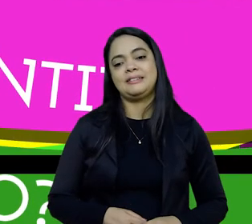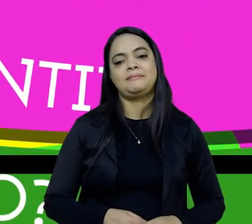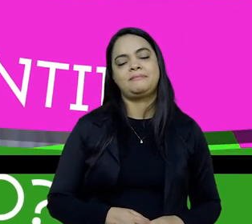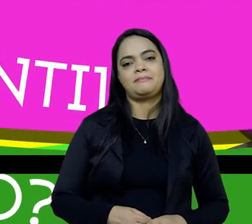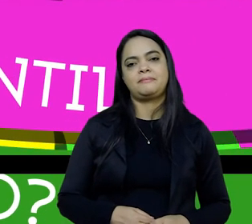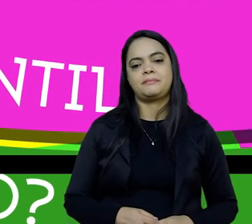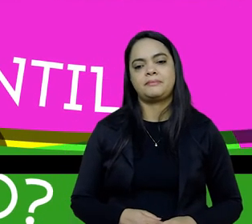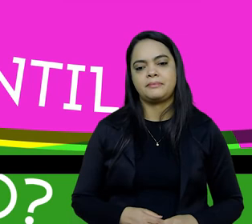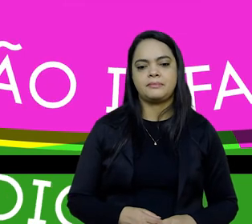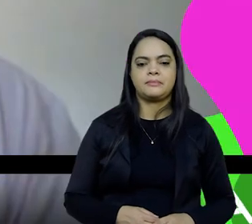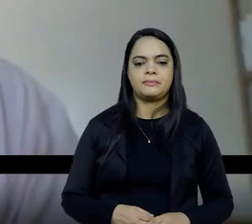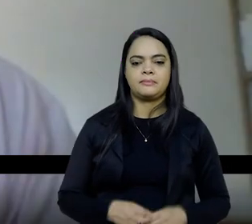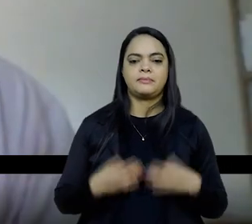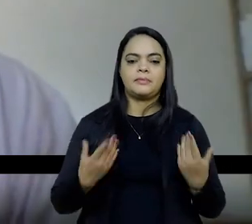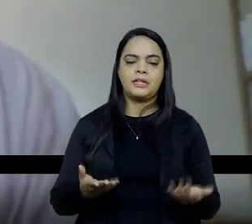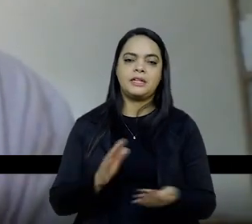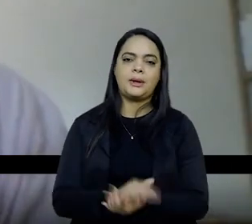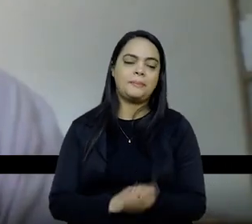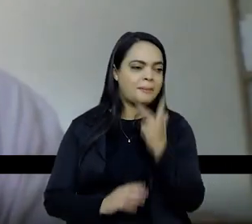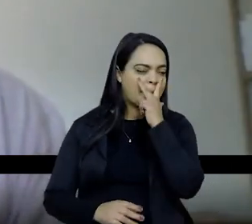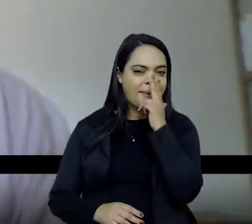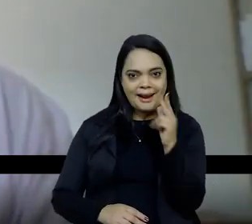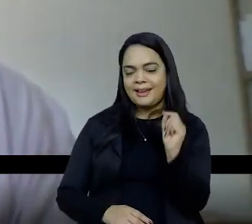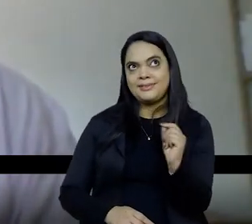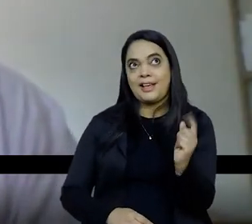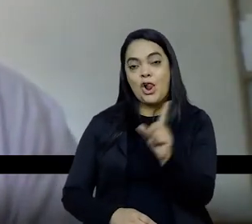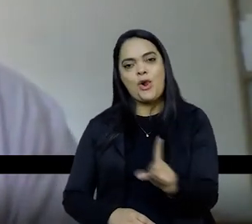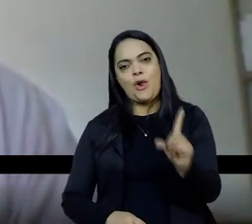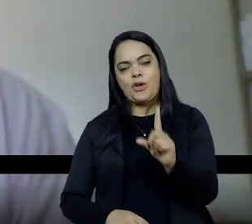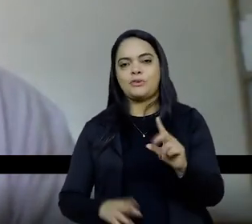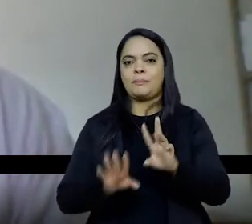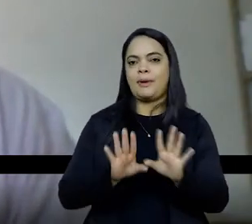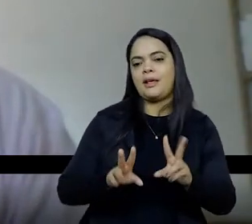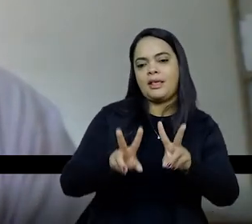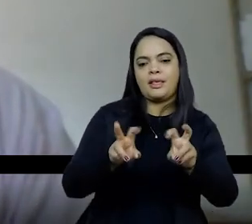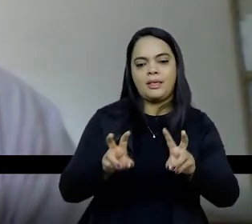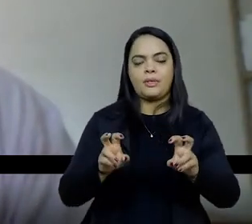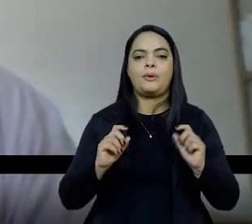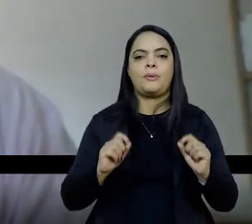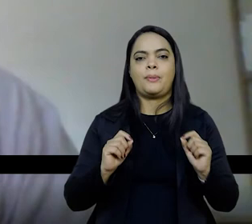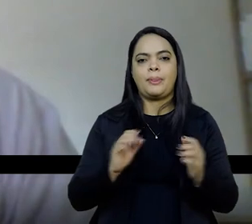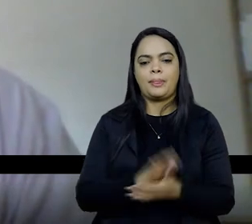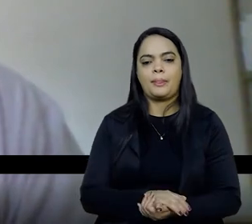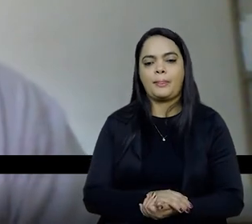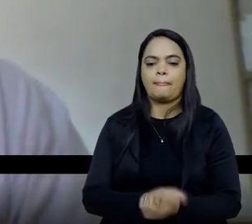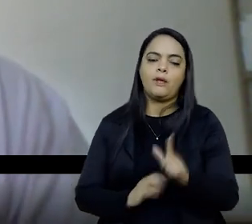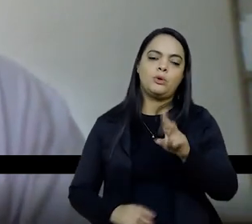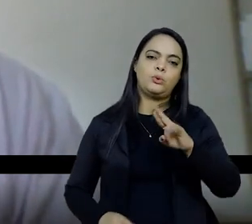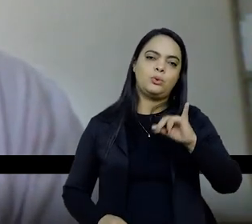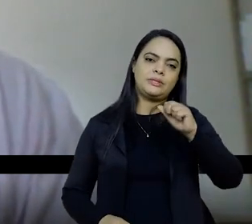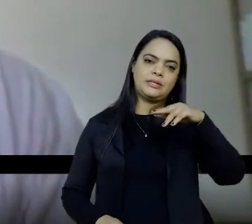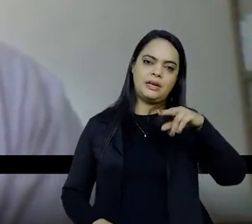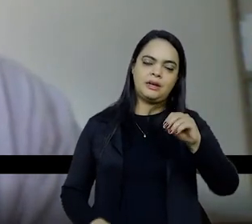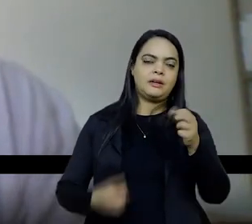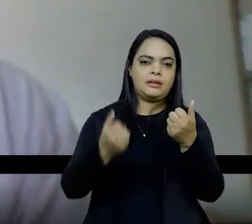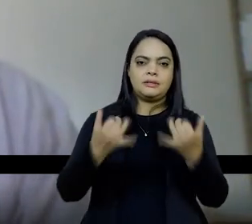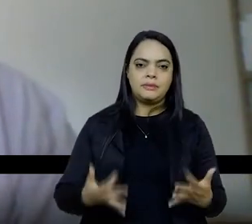Algo assim, vamos dizer assim, até óbvio, né, mas é, só para escutar um pouco, cinto Luciano, que